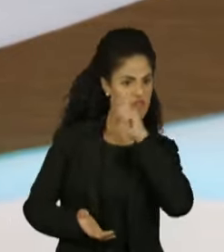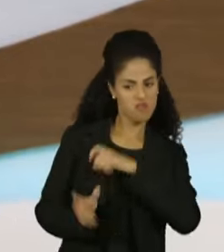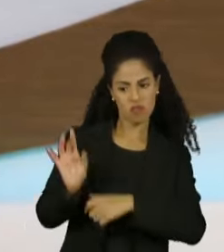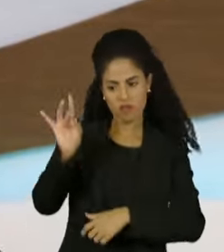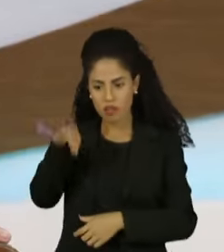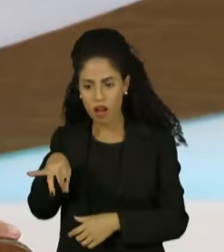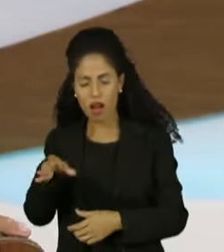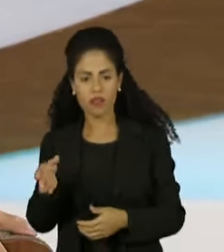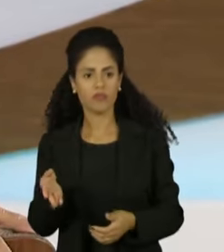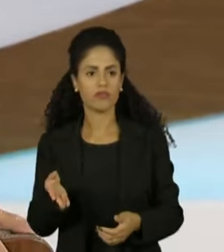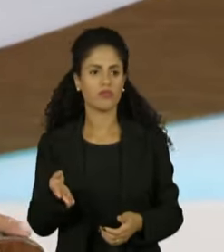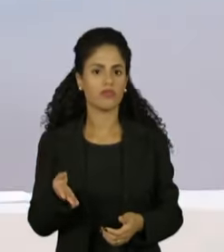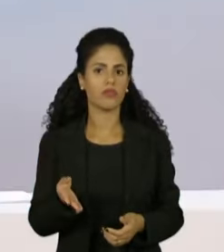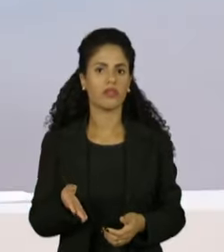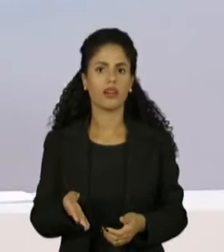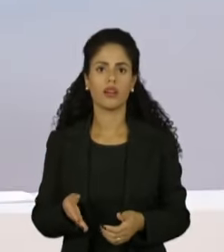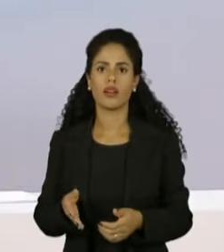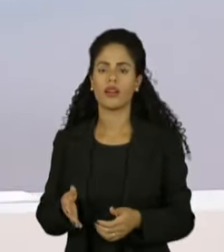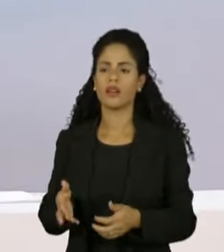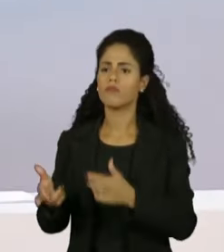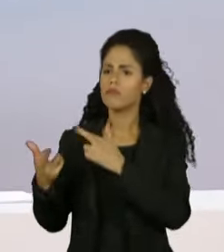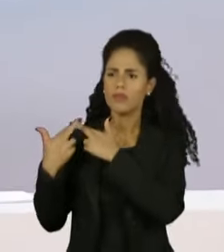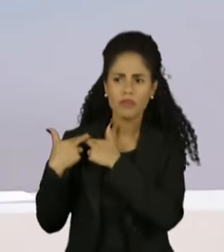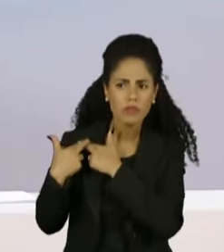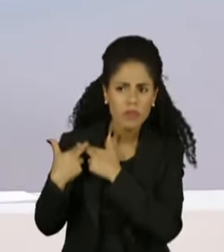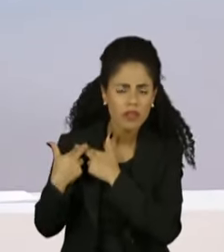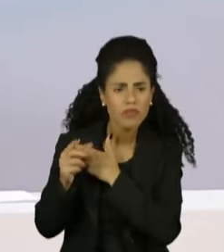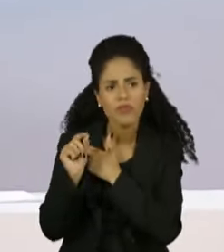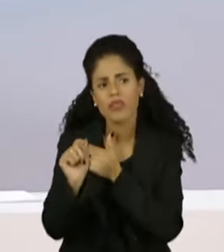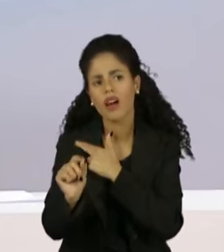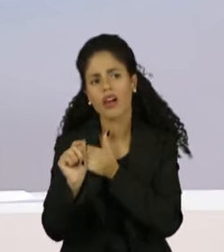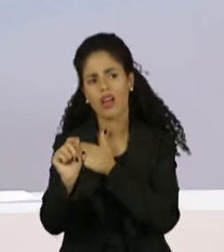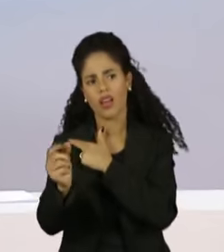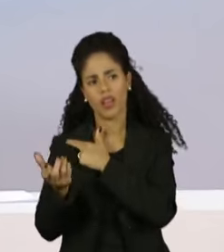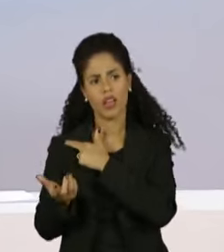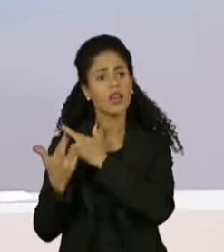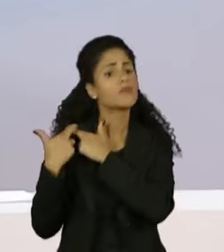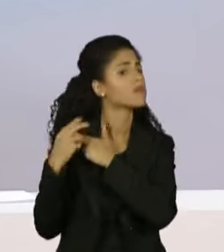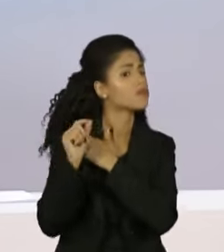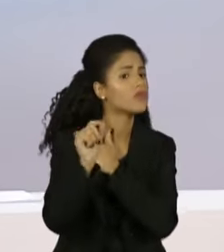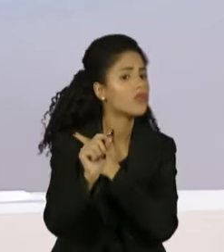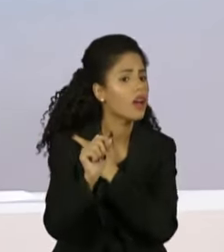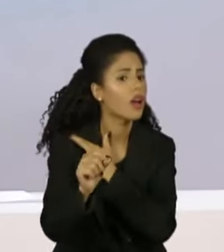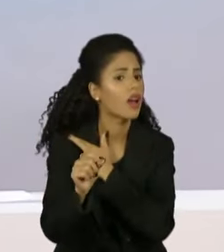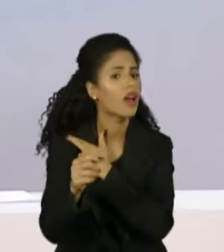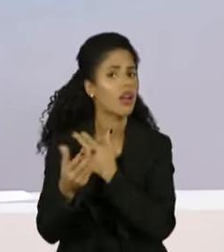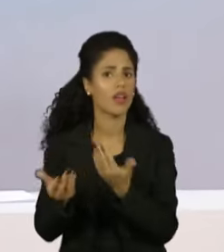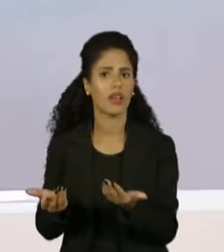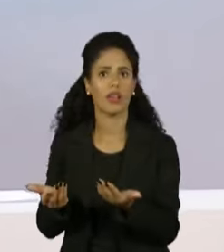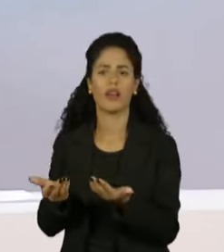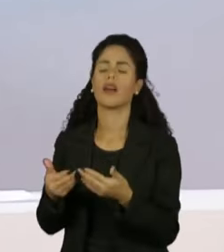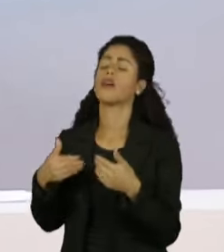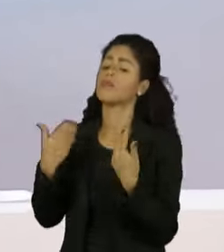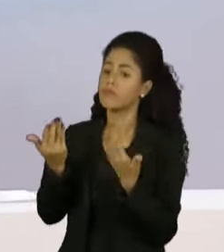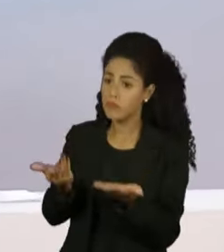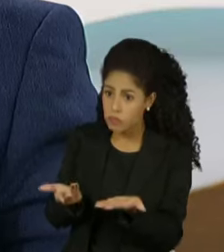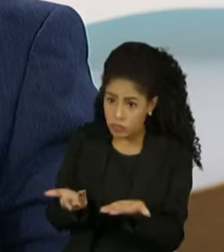dele, e geralmente ideológico. Sem a responsabilização, senador, desculpa. A responsabilização está prevista no nosso código penal,